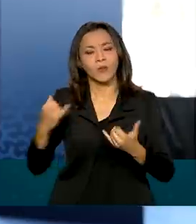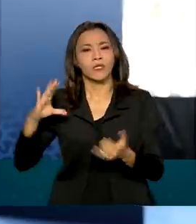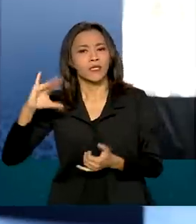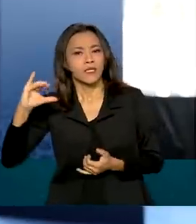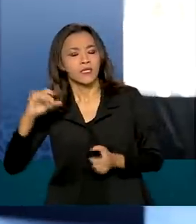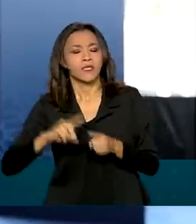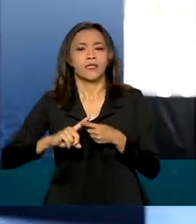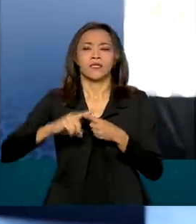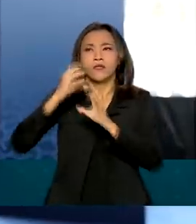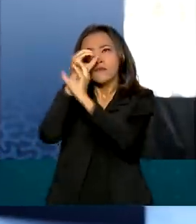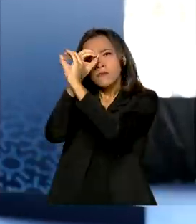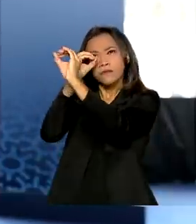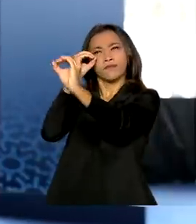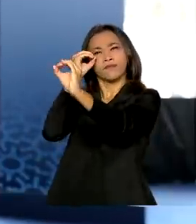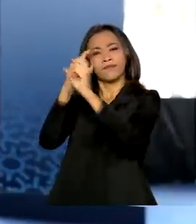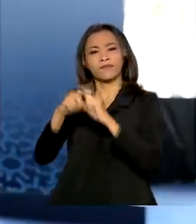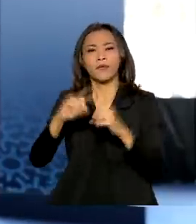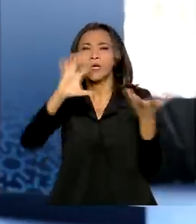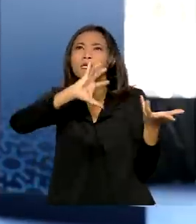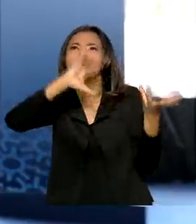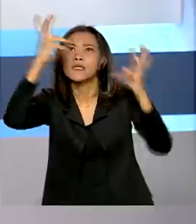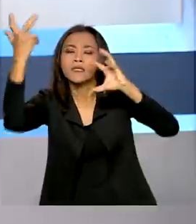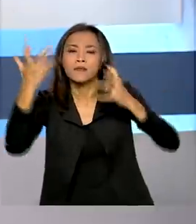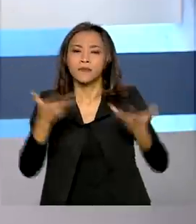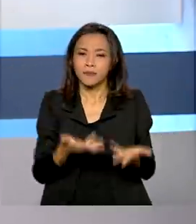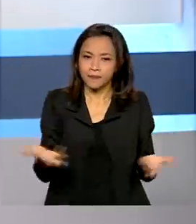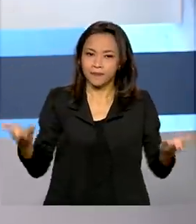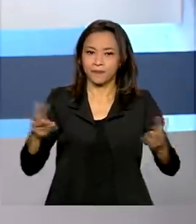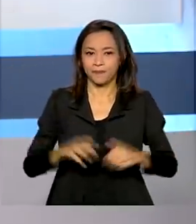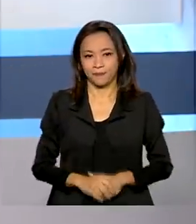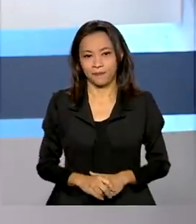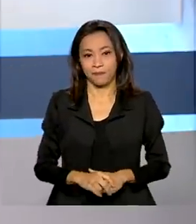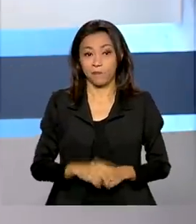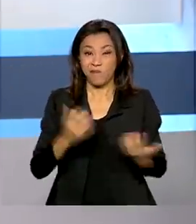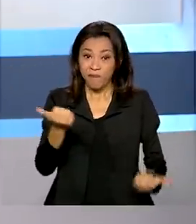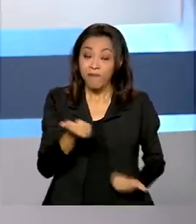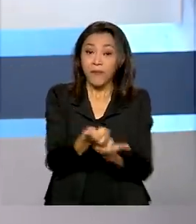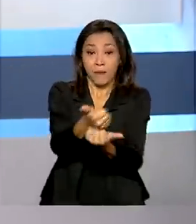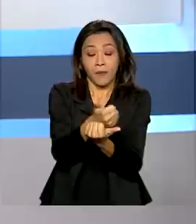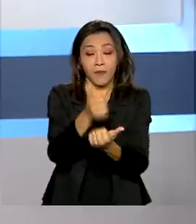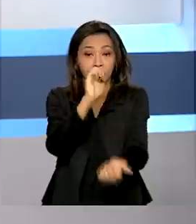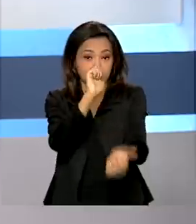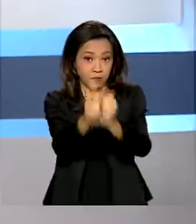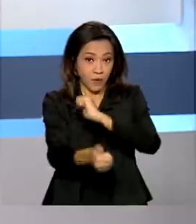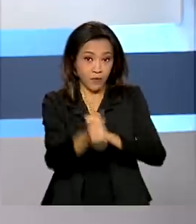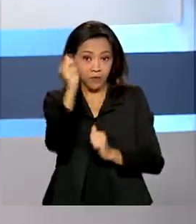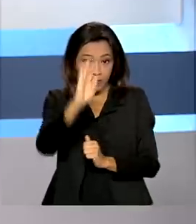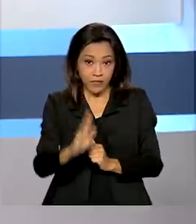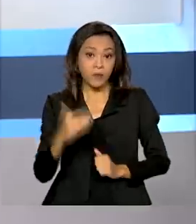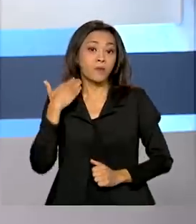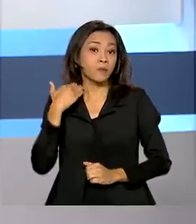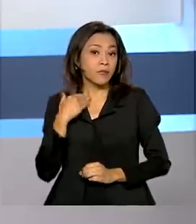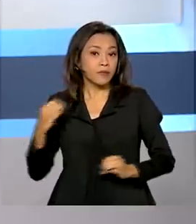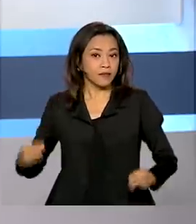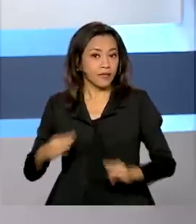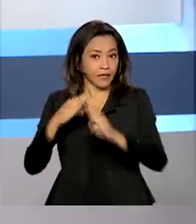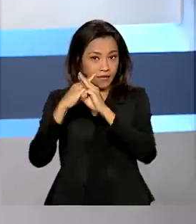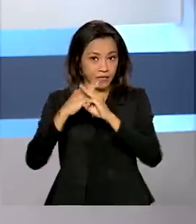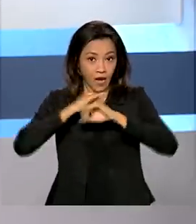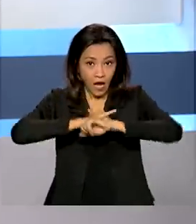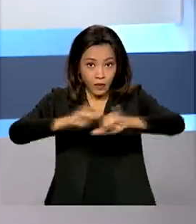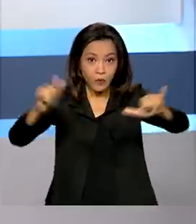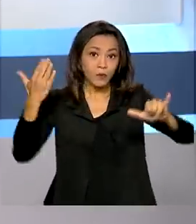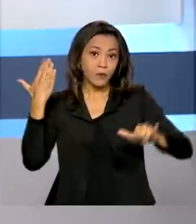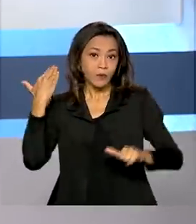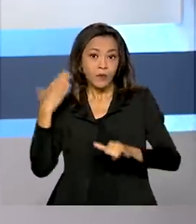astronomia, dados de mudança climática. Apoio ao esporte brasileiro. A Caixa Econômica Federal anunciou 82